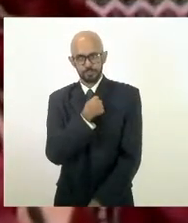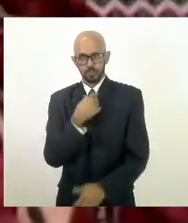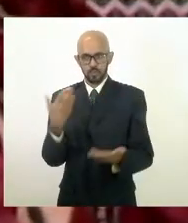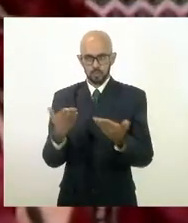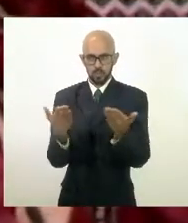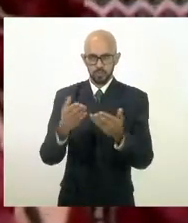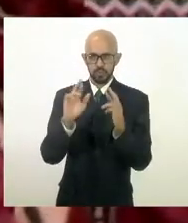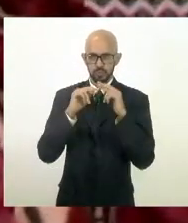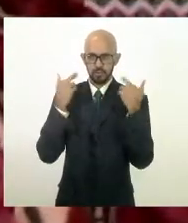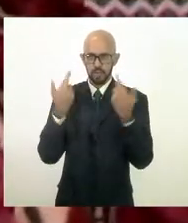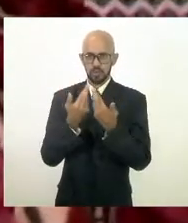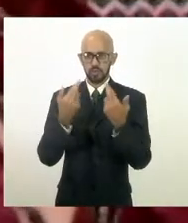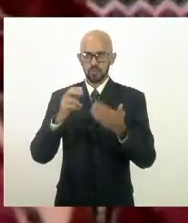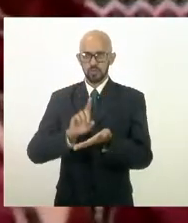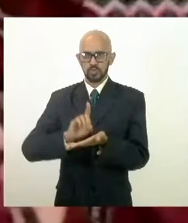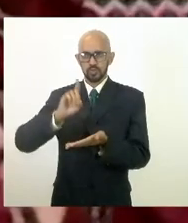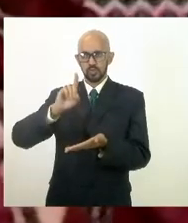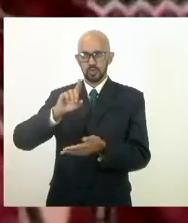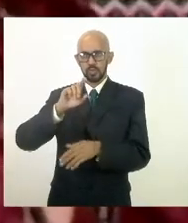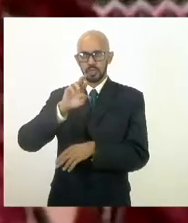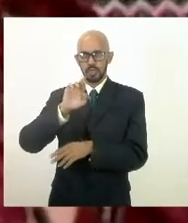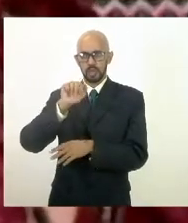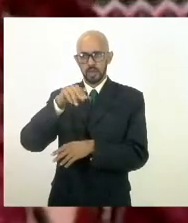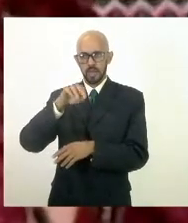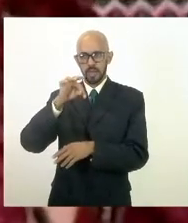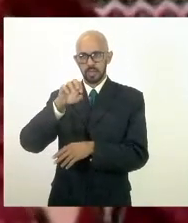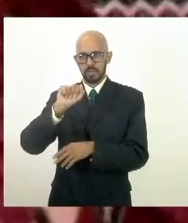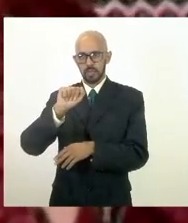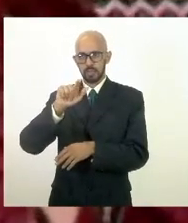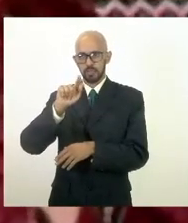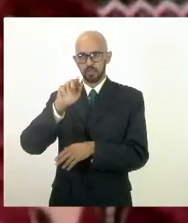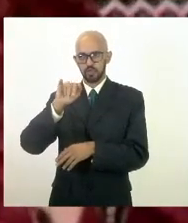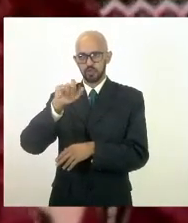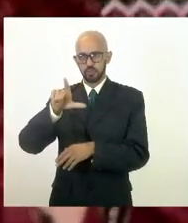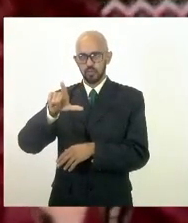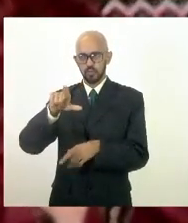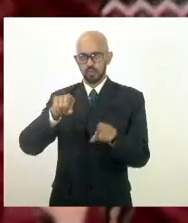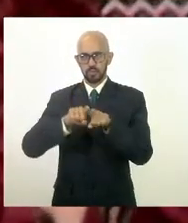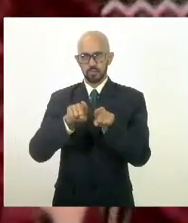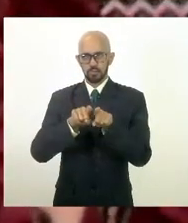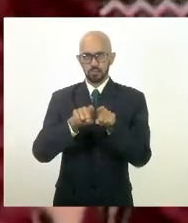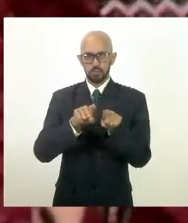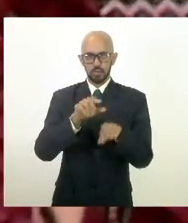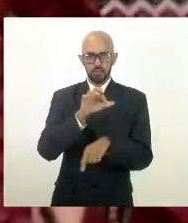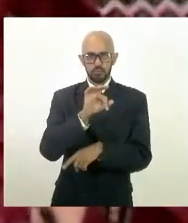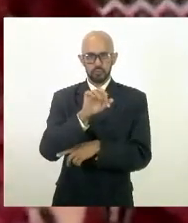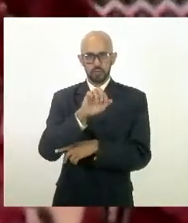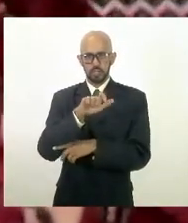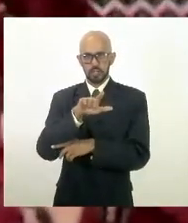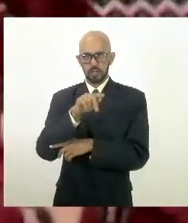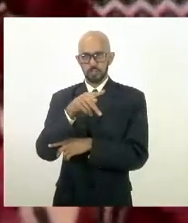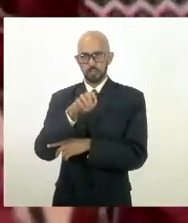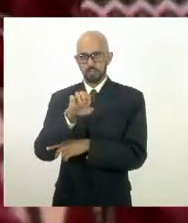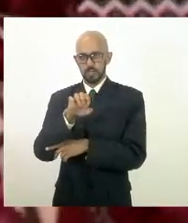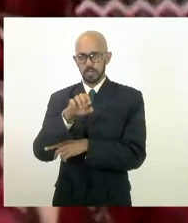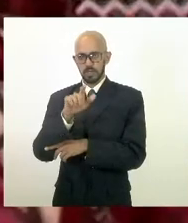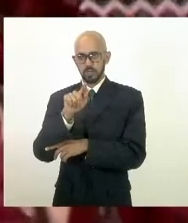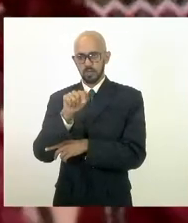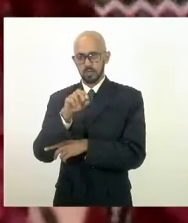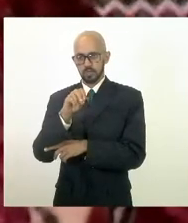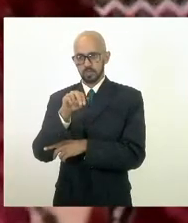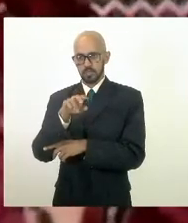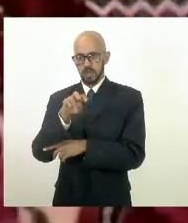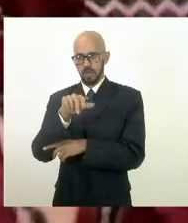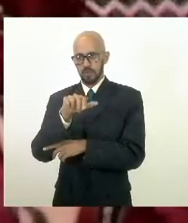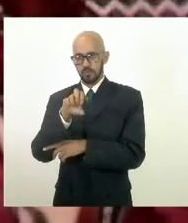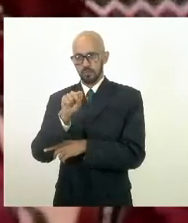reunião com a doutora Renata Gil e com o doutor Felipe Gonçalves presidente da associação de magistrados e